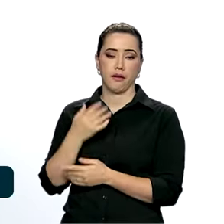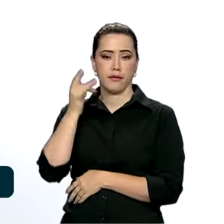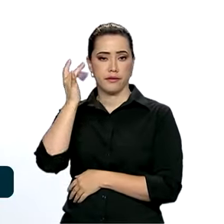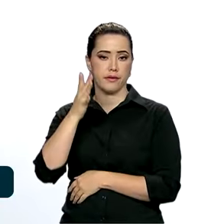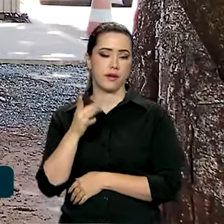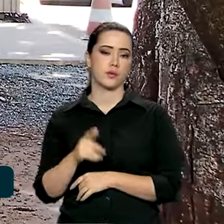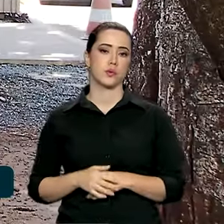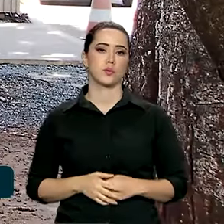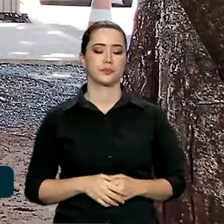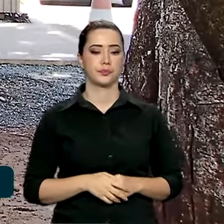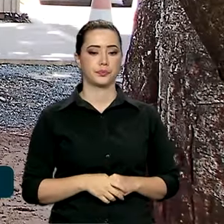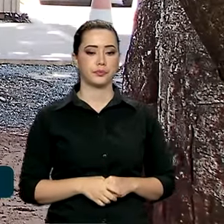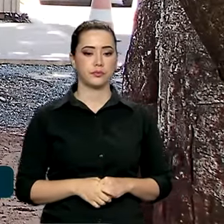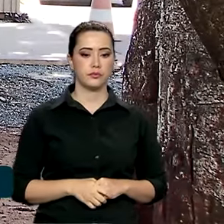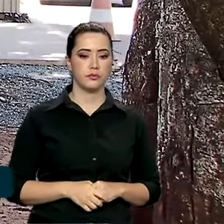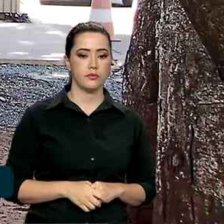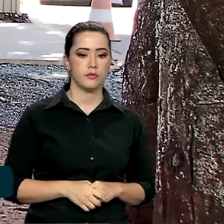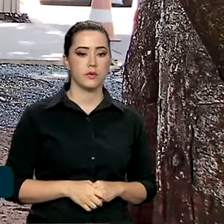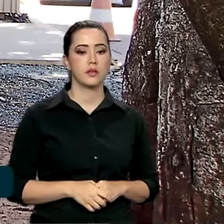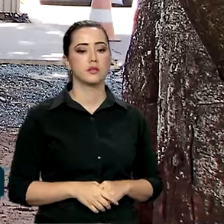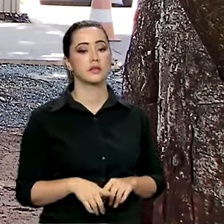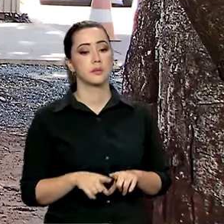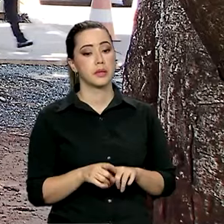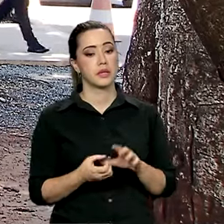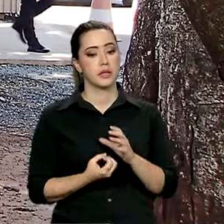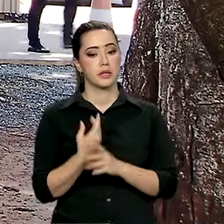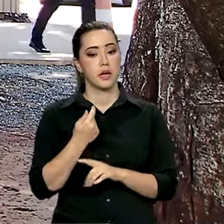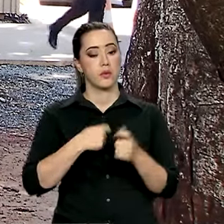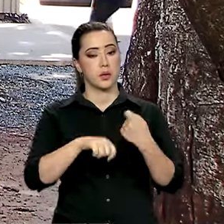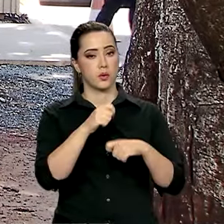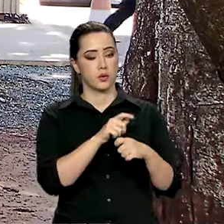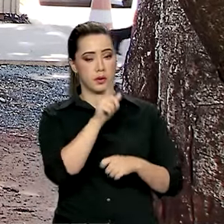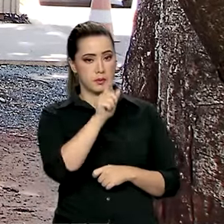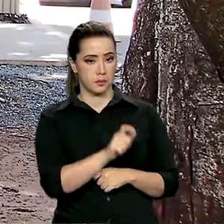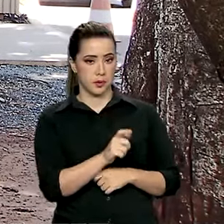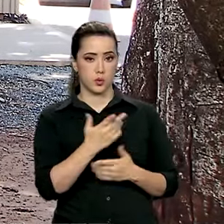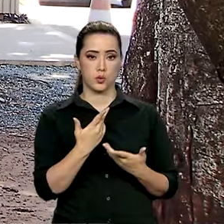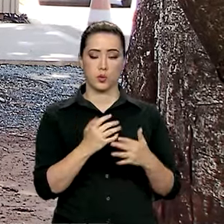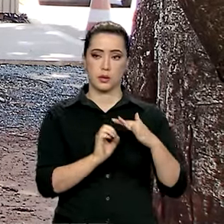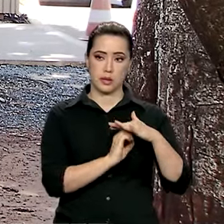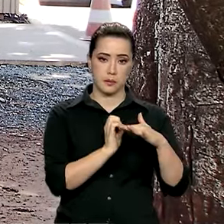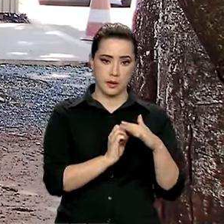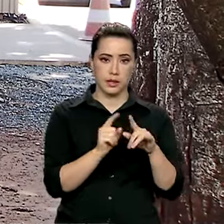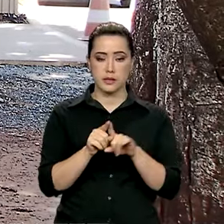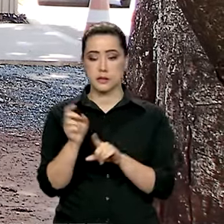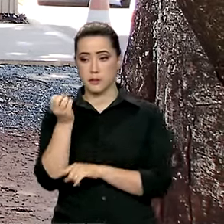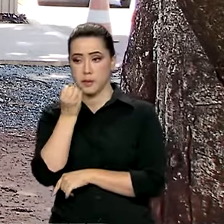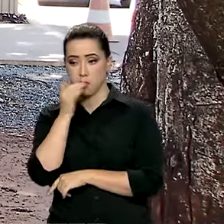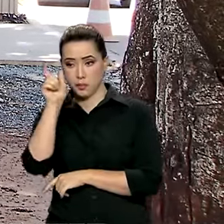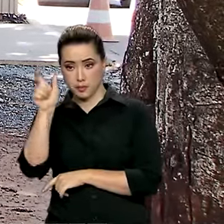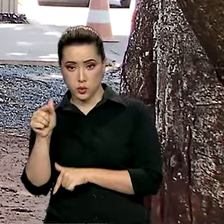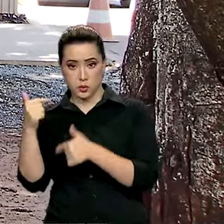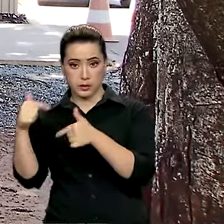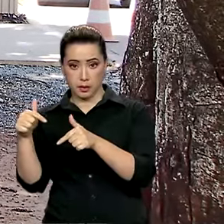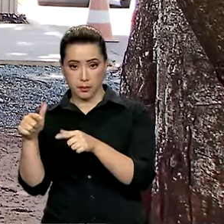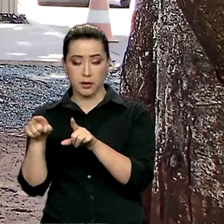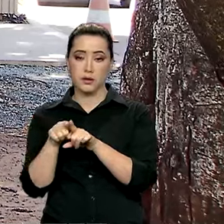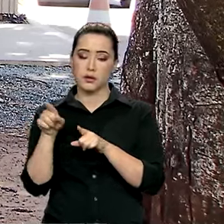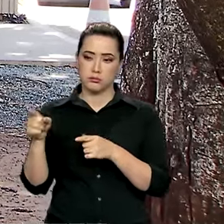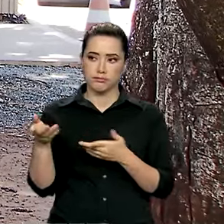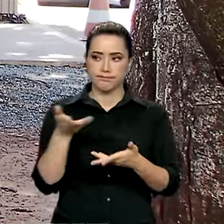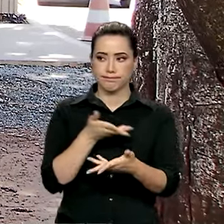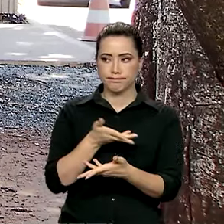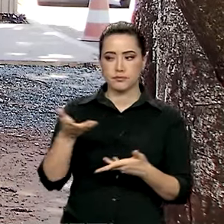mundo essa questão. Além de gerar uma economia para o empregador e benefícios para o trabalhador, a digitalização do